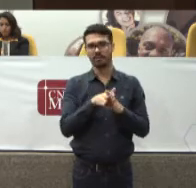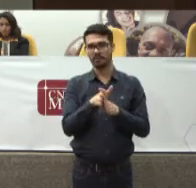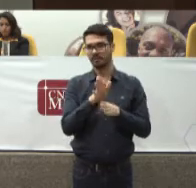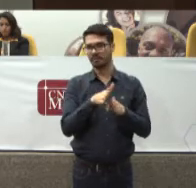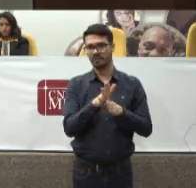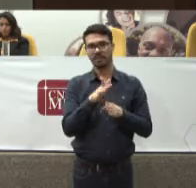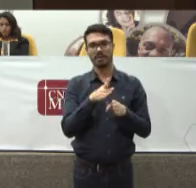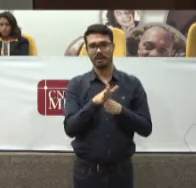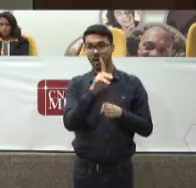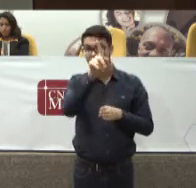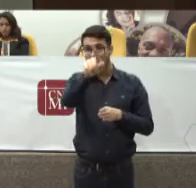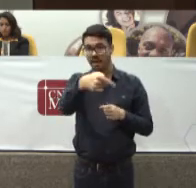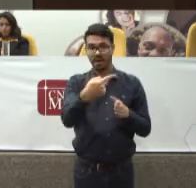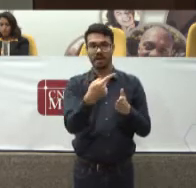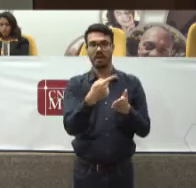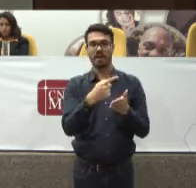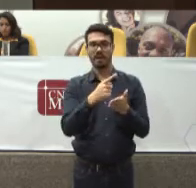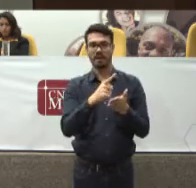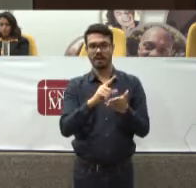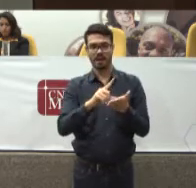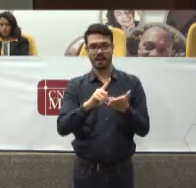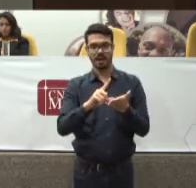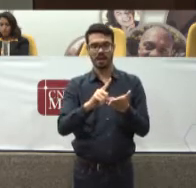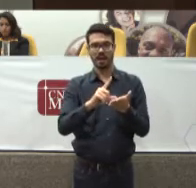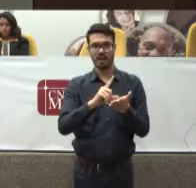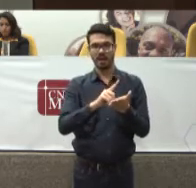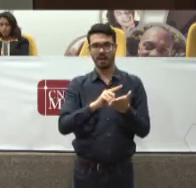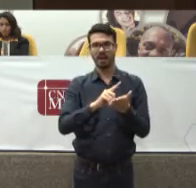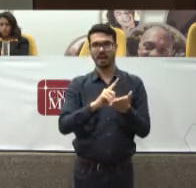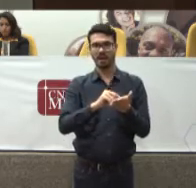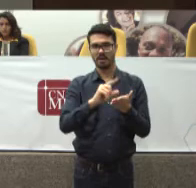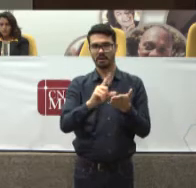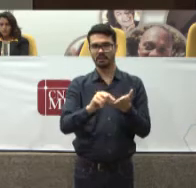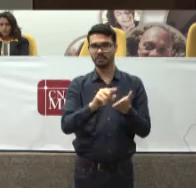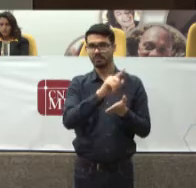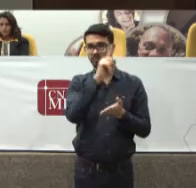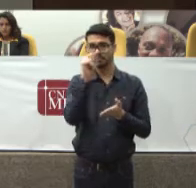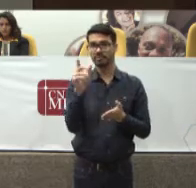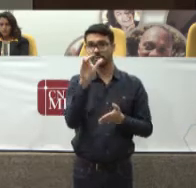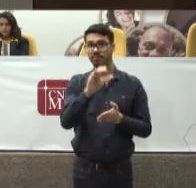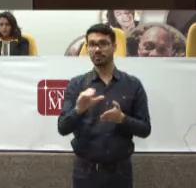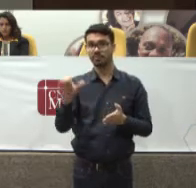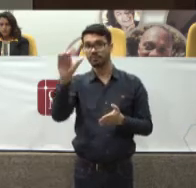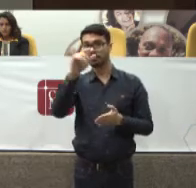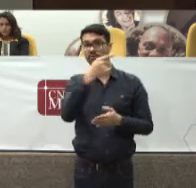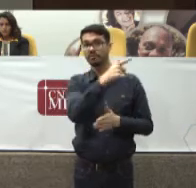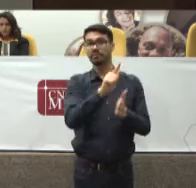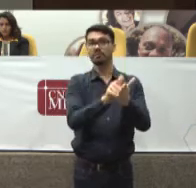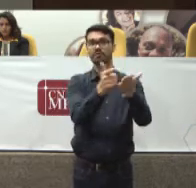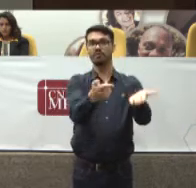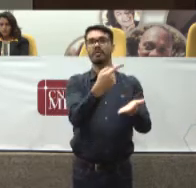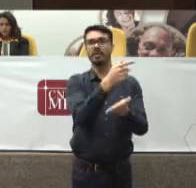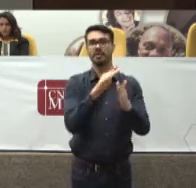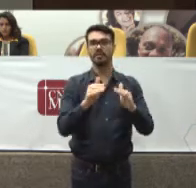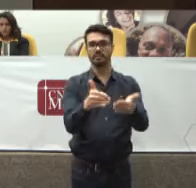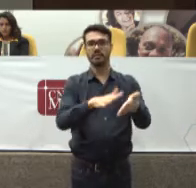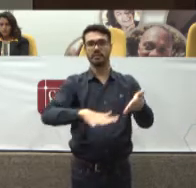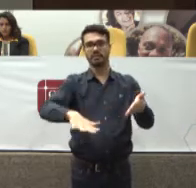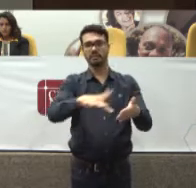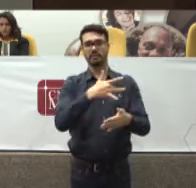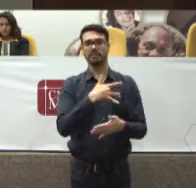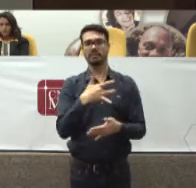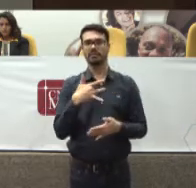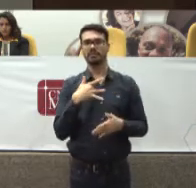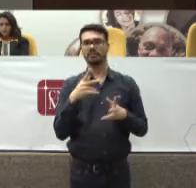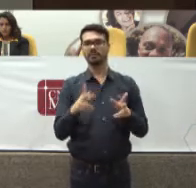científico Publicado Por um médico Especialista Num jornal De grande circulação Num jornal Especializado Em saúde